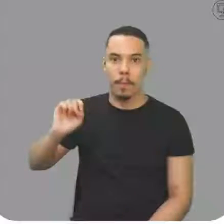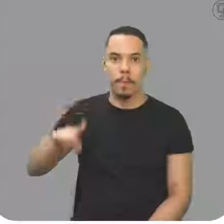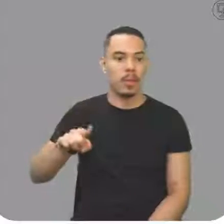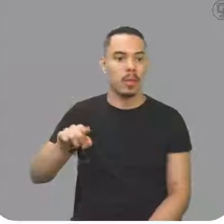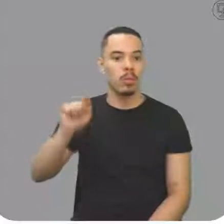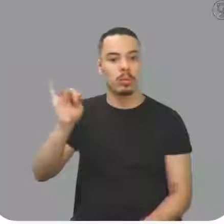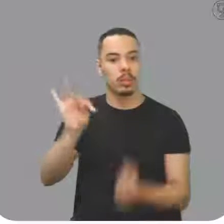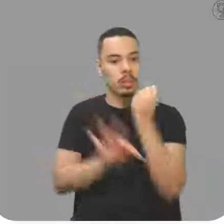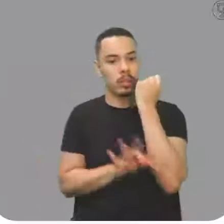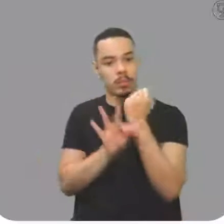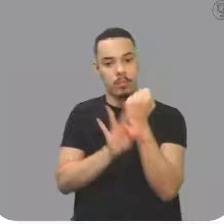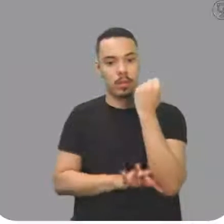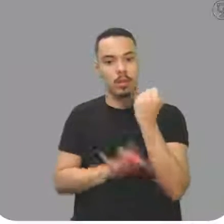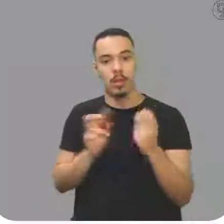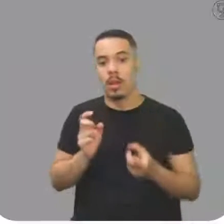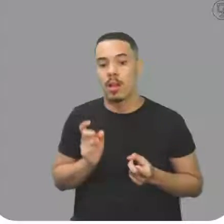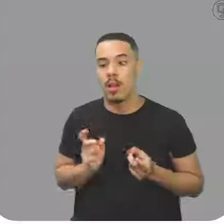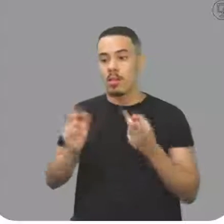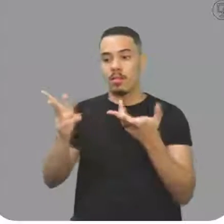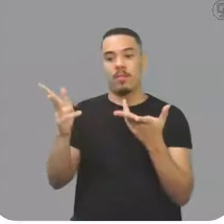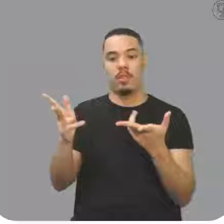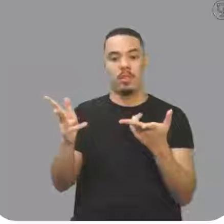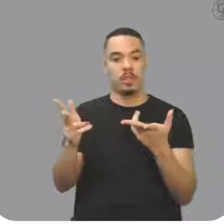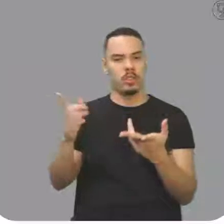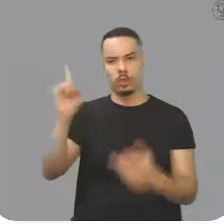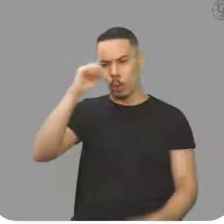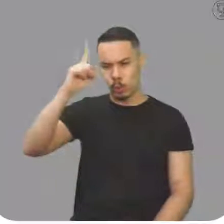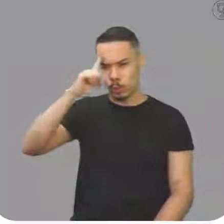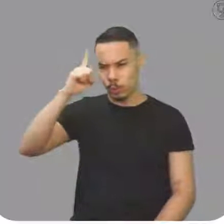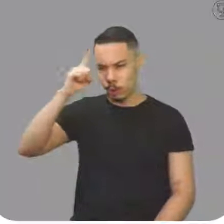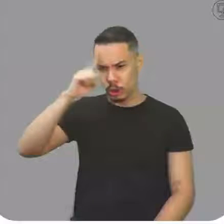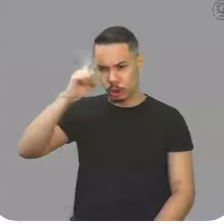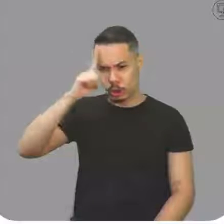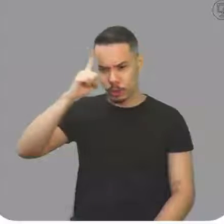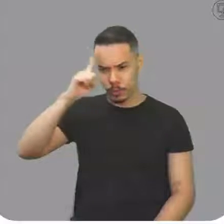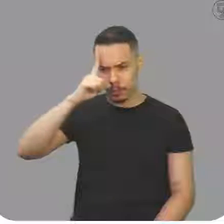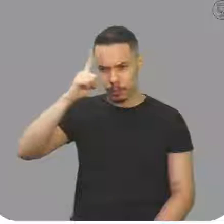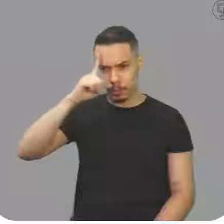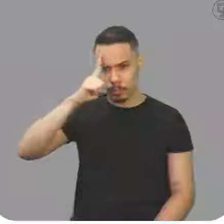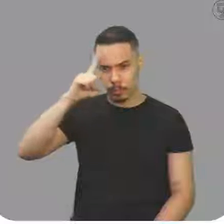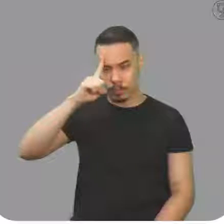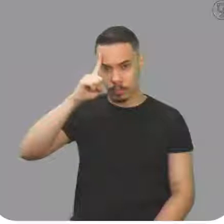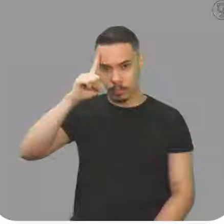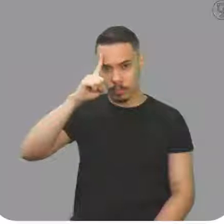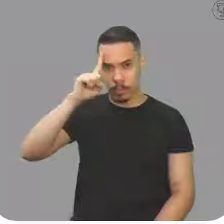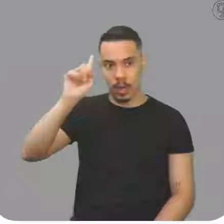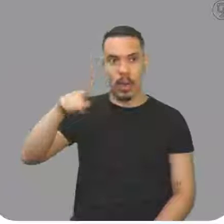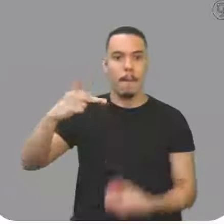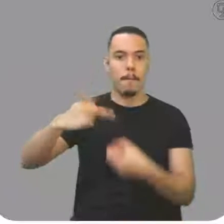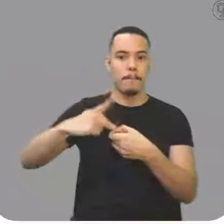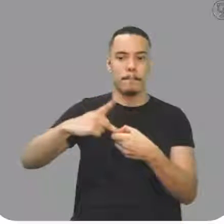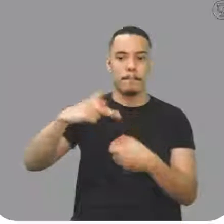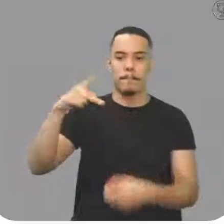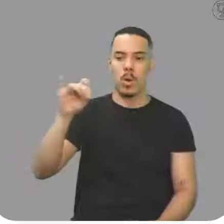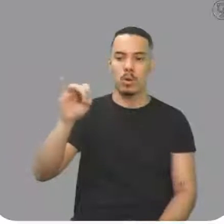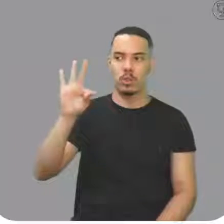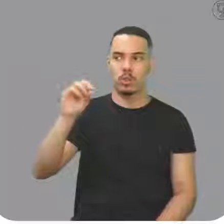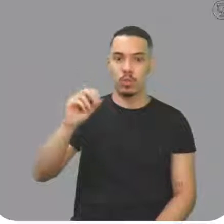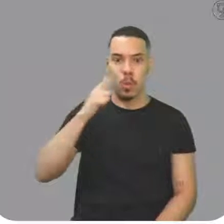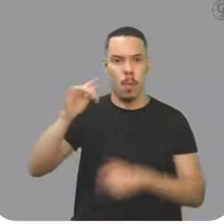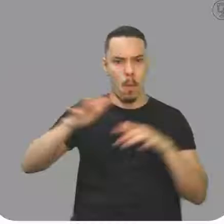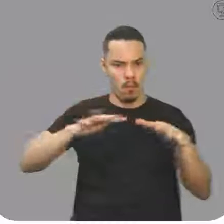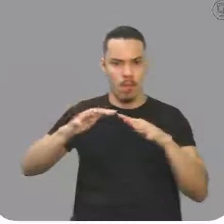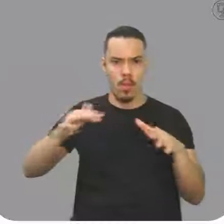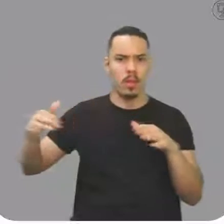temperatura e os revende. Diariamente, todo dia. Isso um posto com um movimento